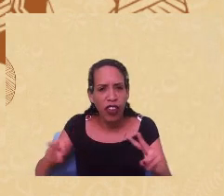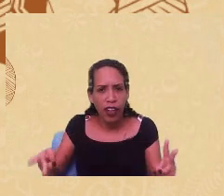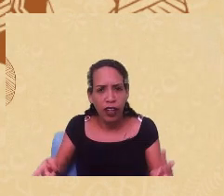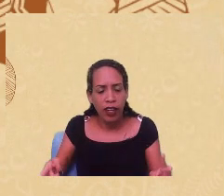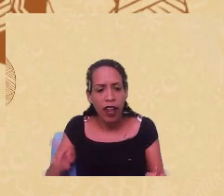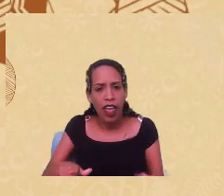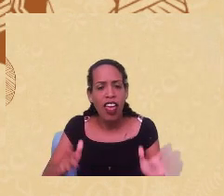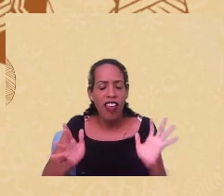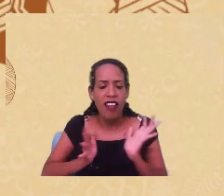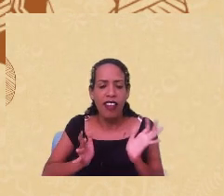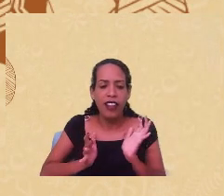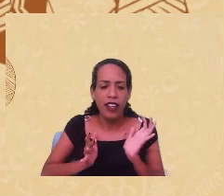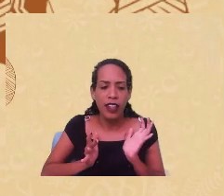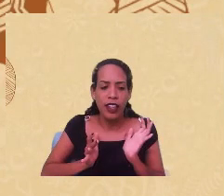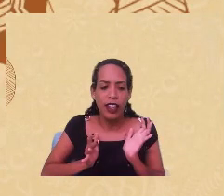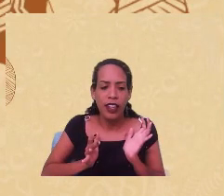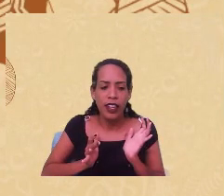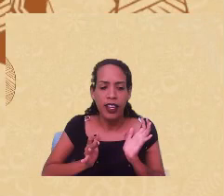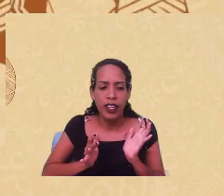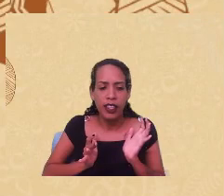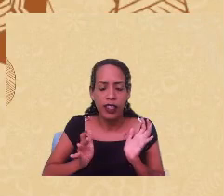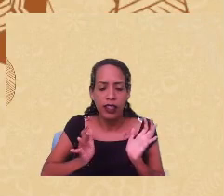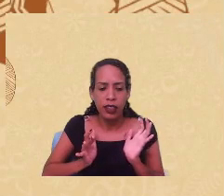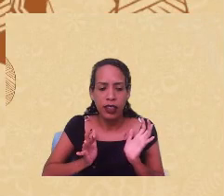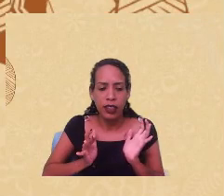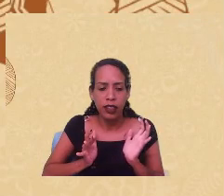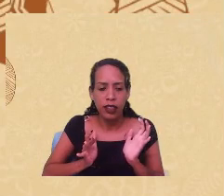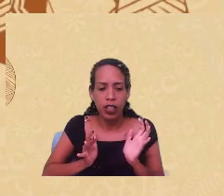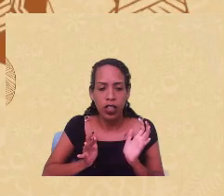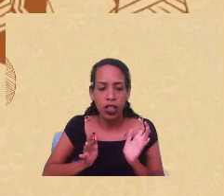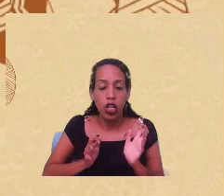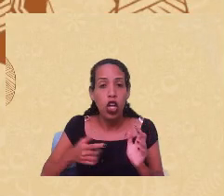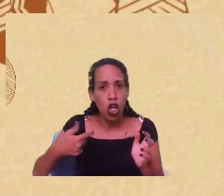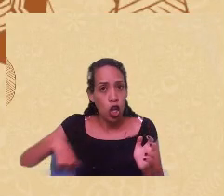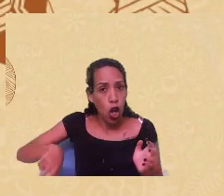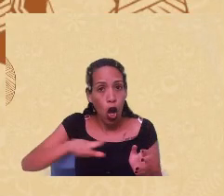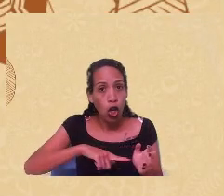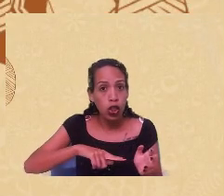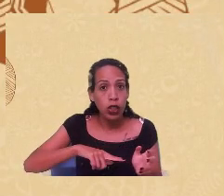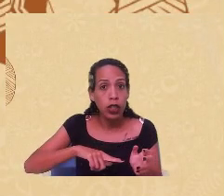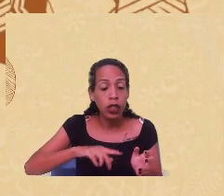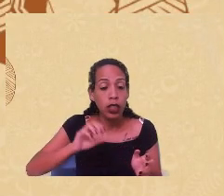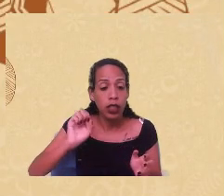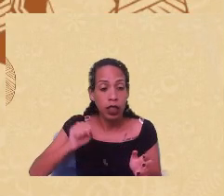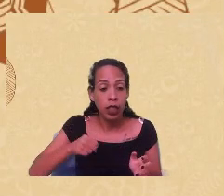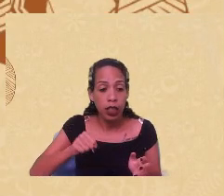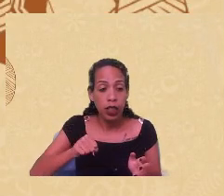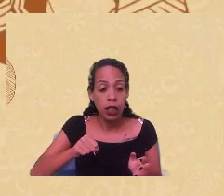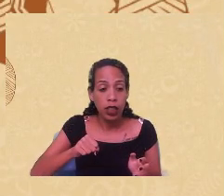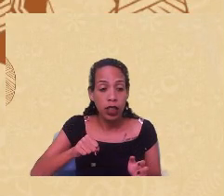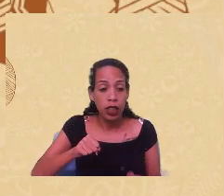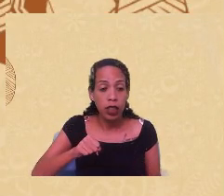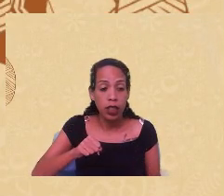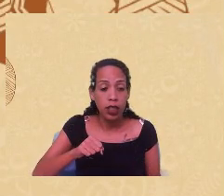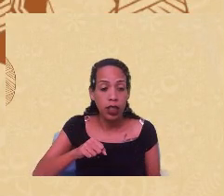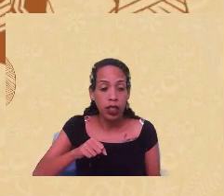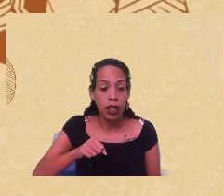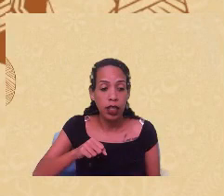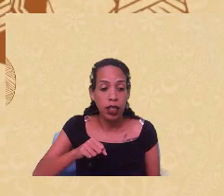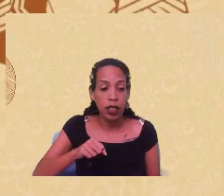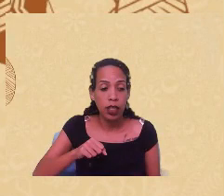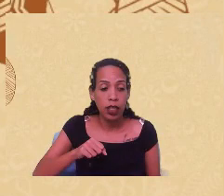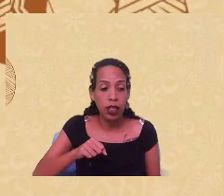riqueza da humanidade. Somos o que somos, nas palavras do Cabenguele, porque